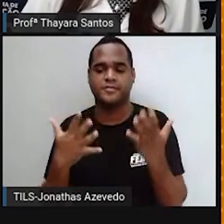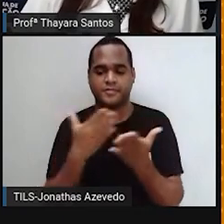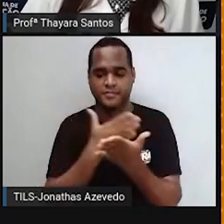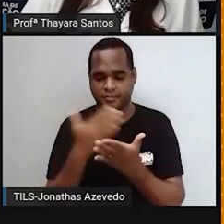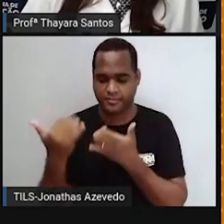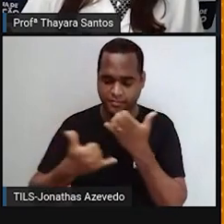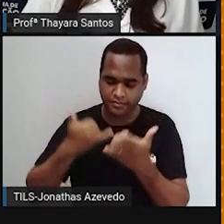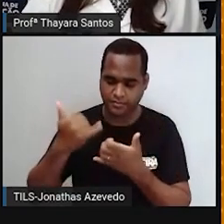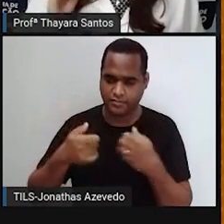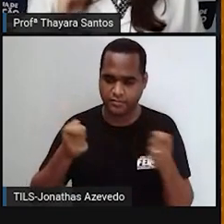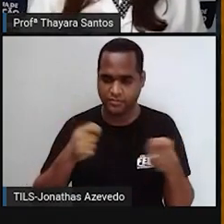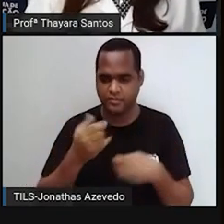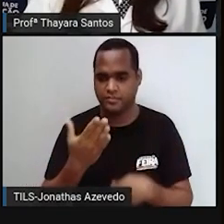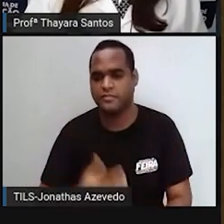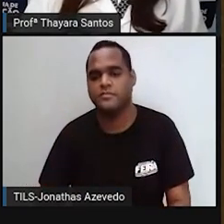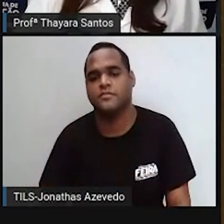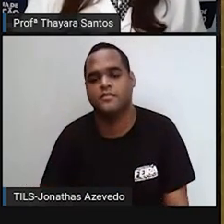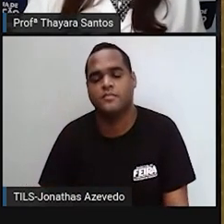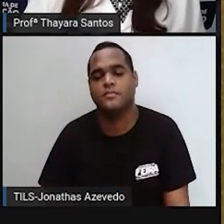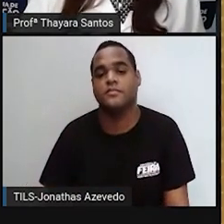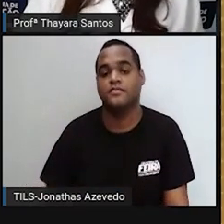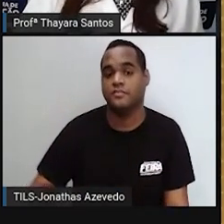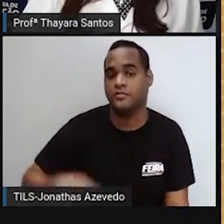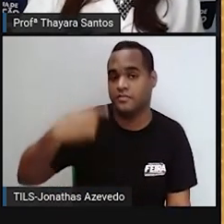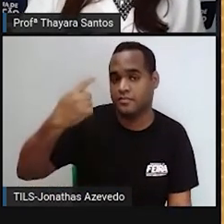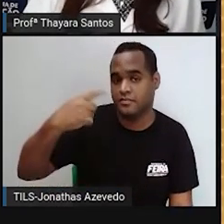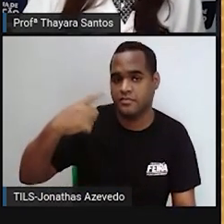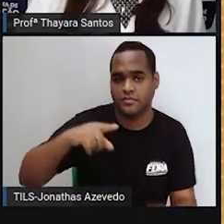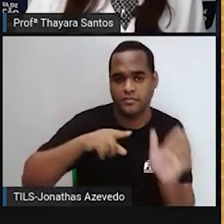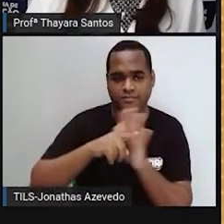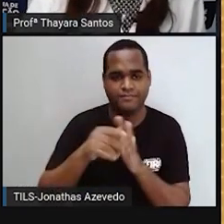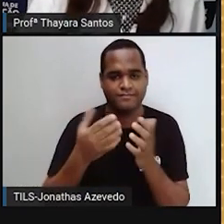brincadeira por aqui. Primeira pergunta.